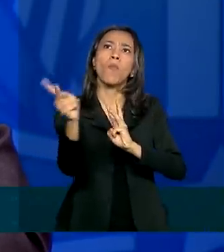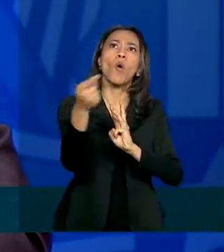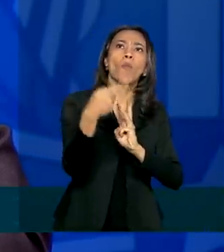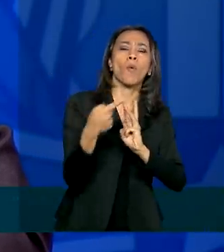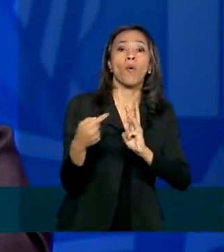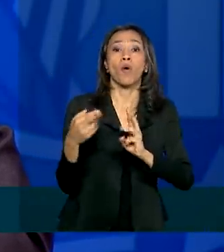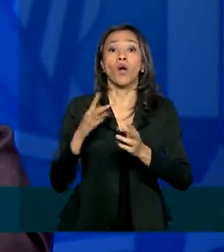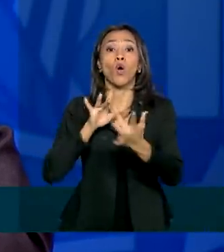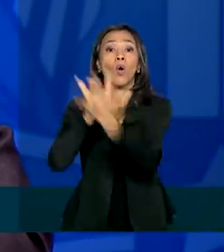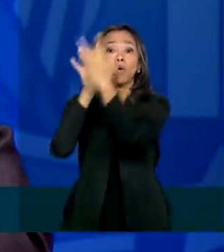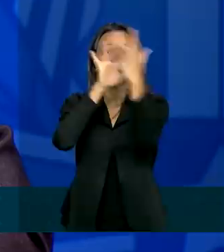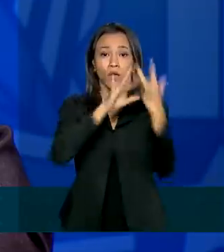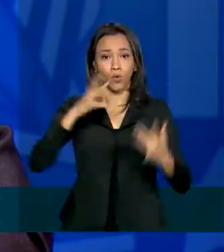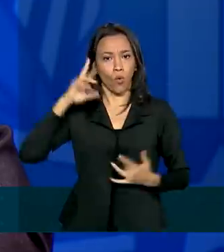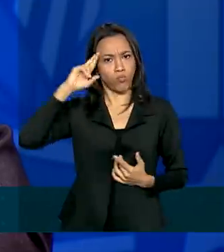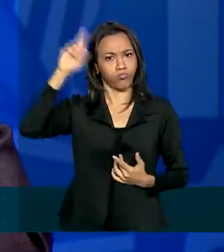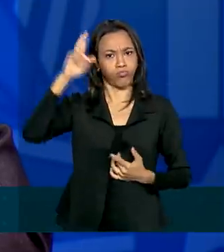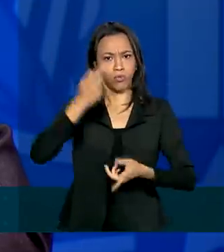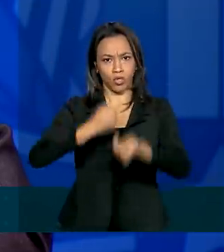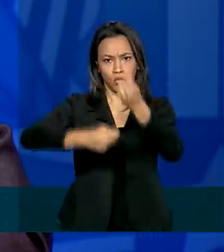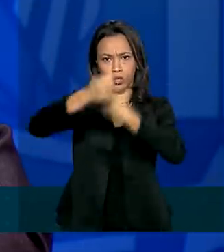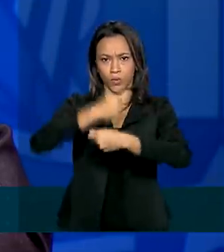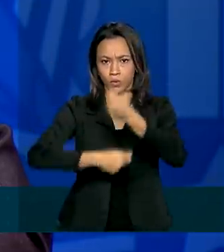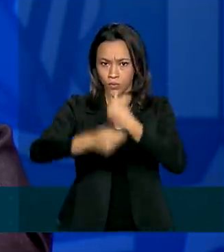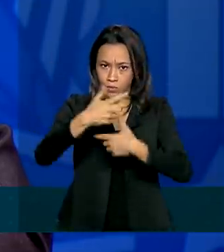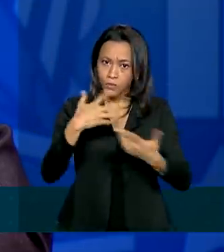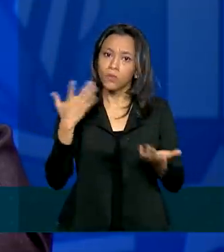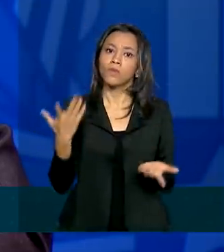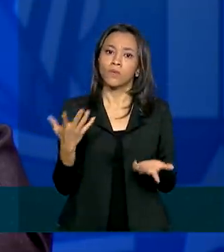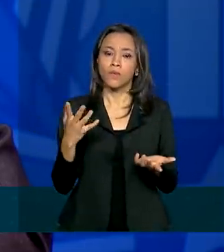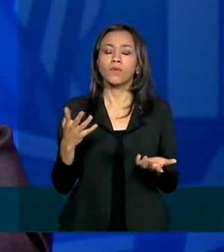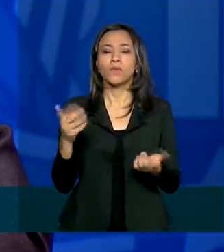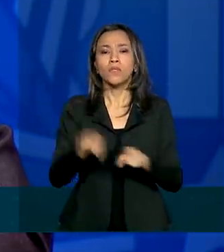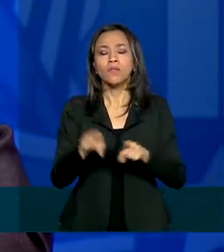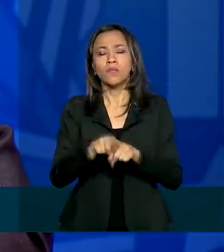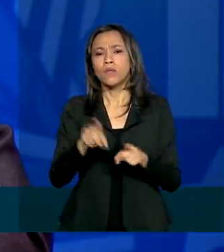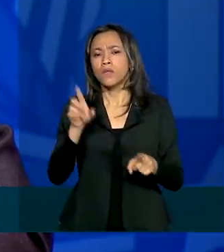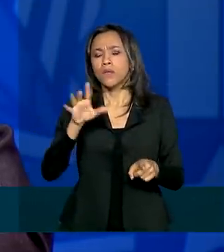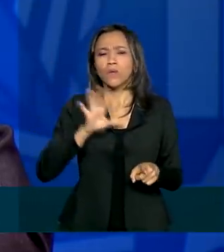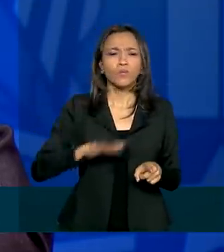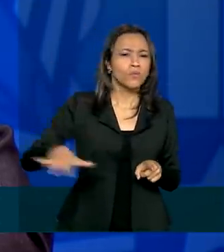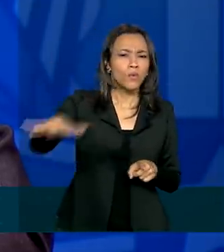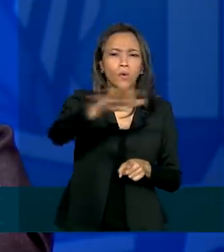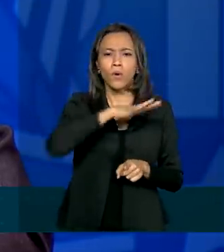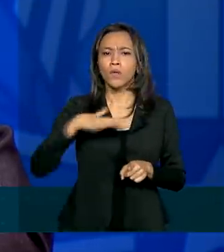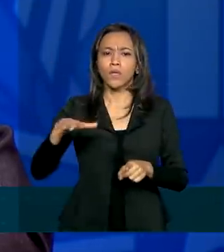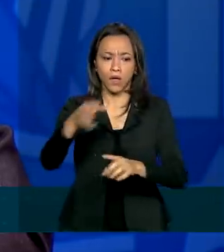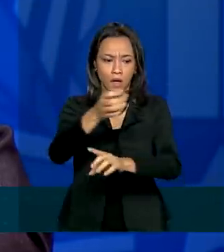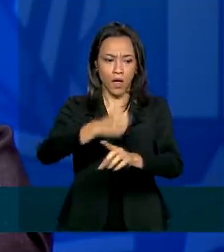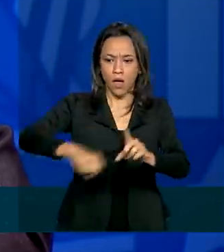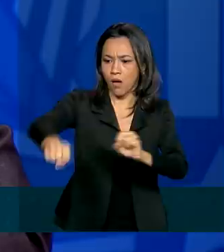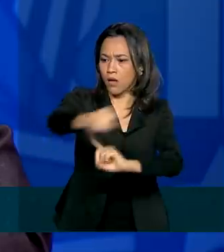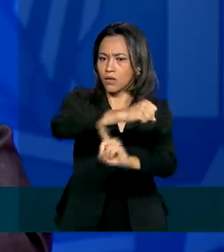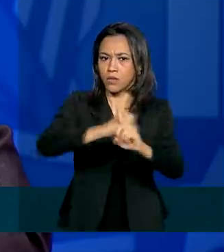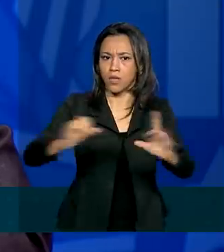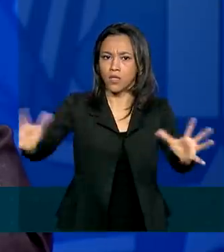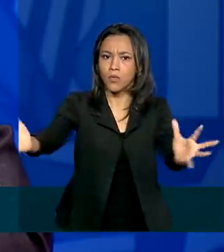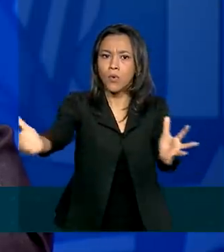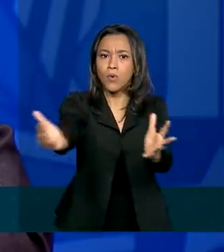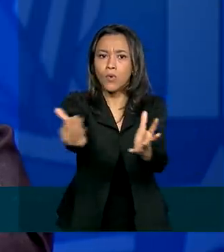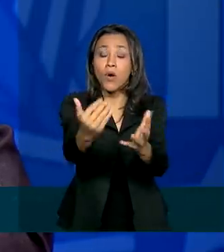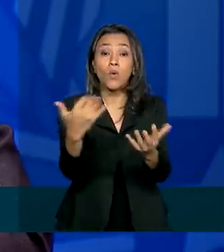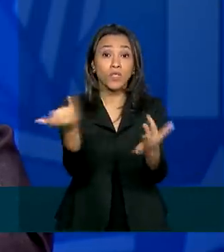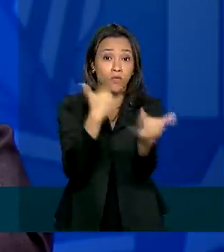com os gestores e comunicação com a população em geral, de modo que haja uma compreensão dos dados